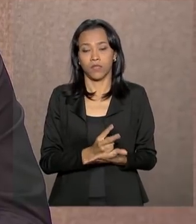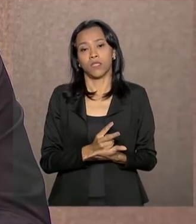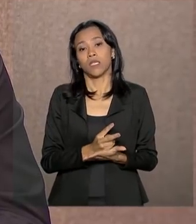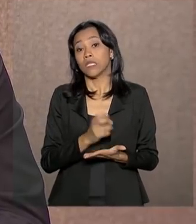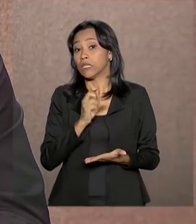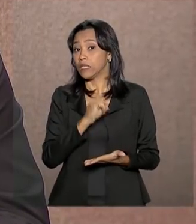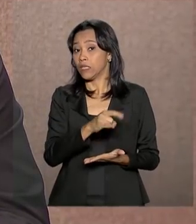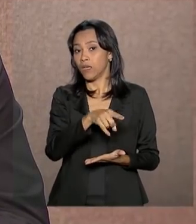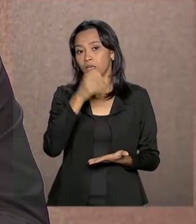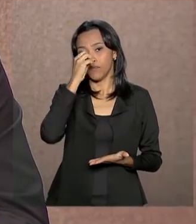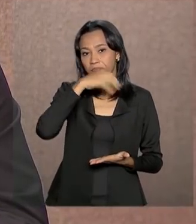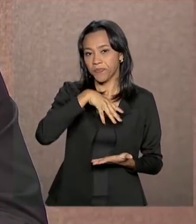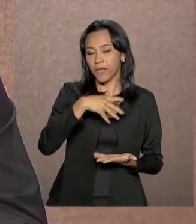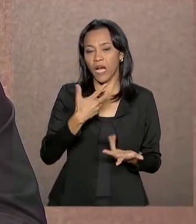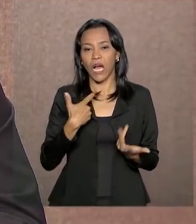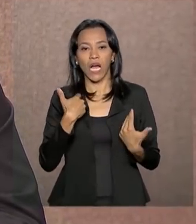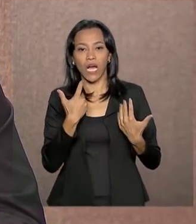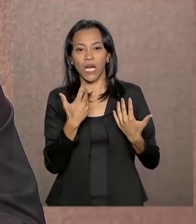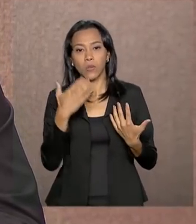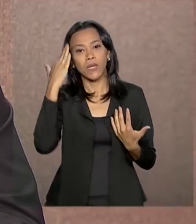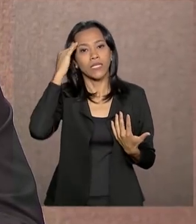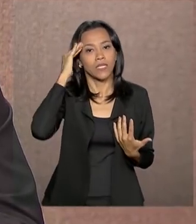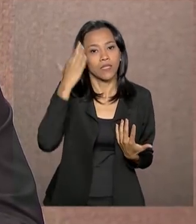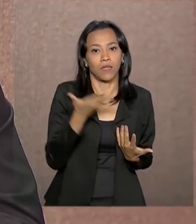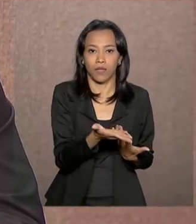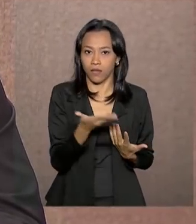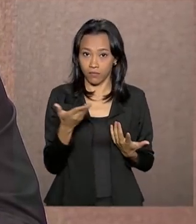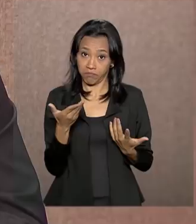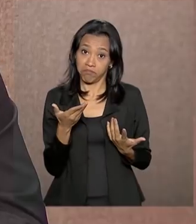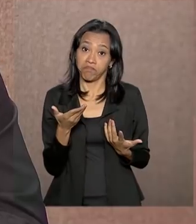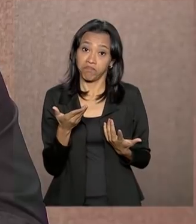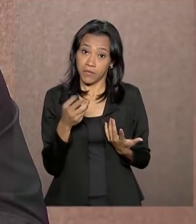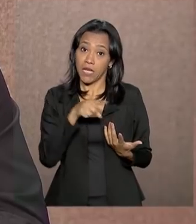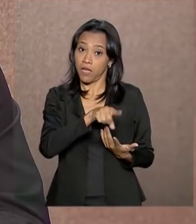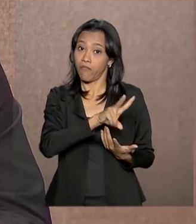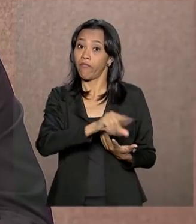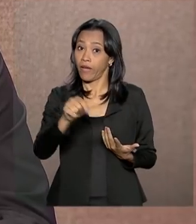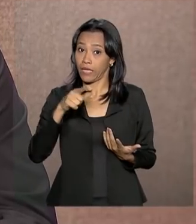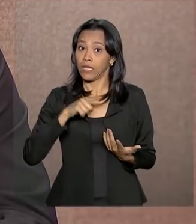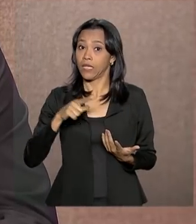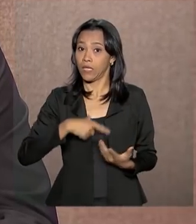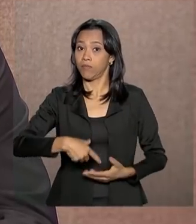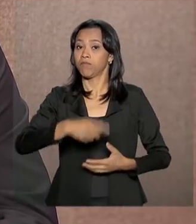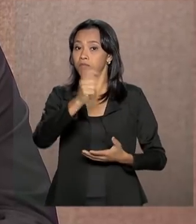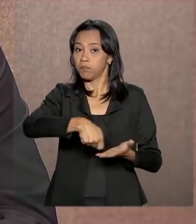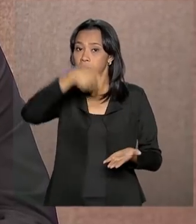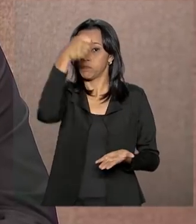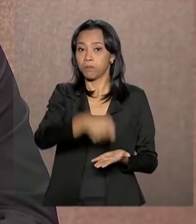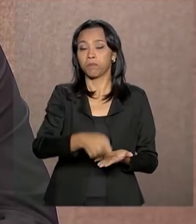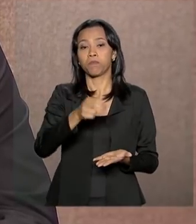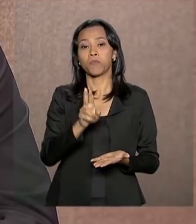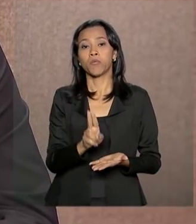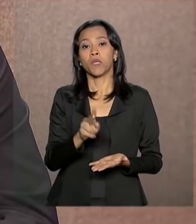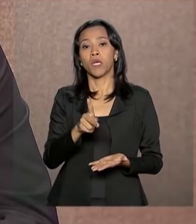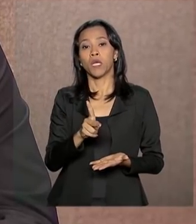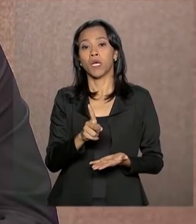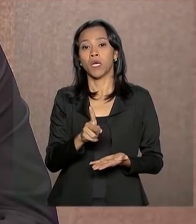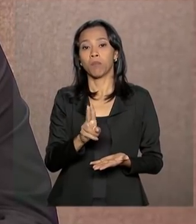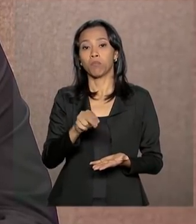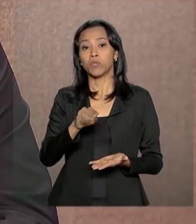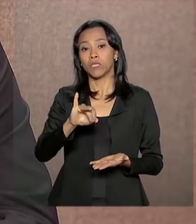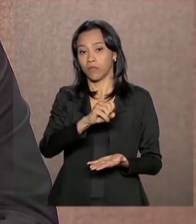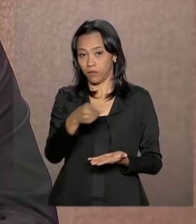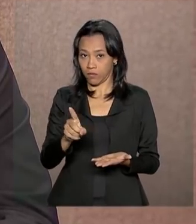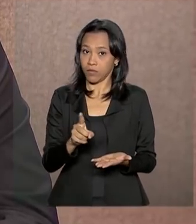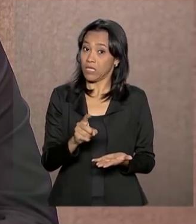caso ele não entenda essa responsabilidade, que ele terá as devidas sanções por não fazê-lo. Então,